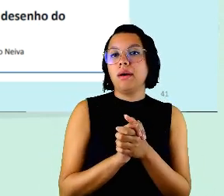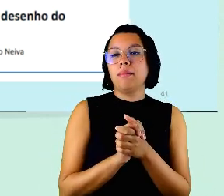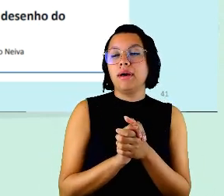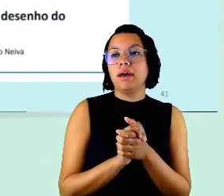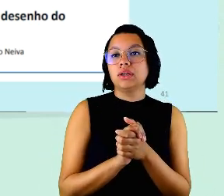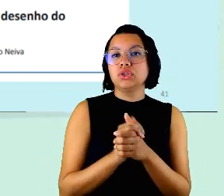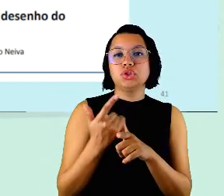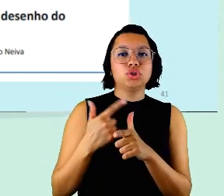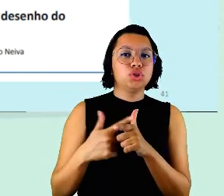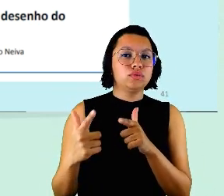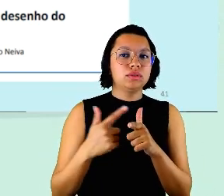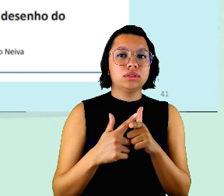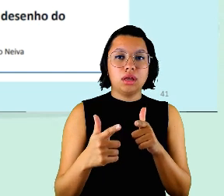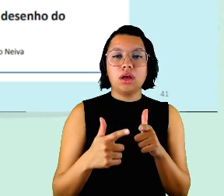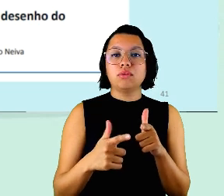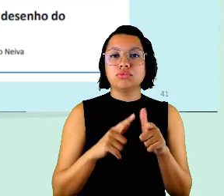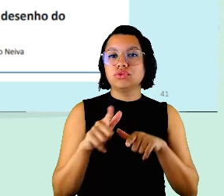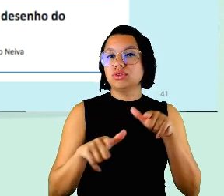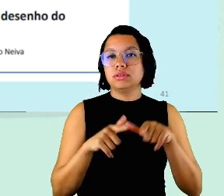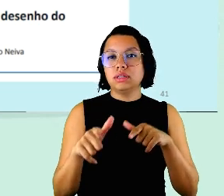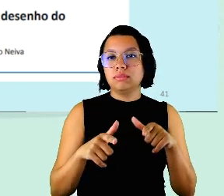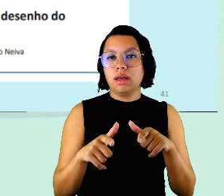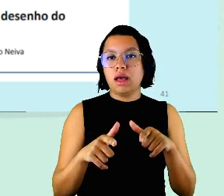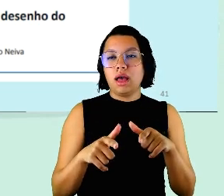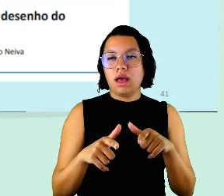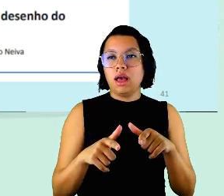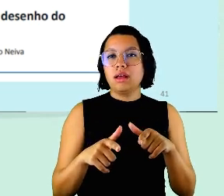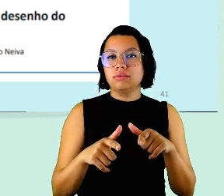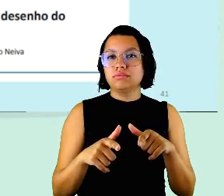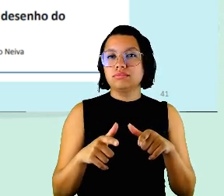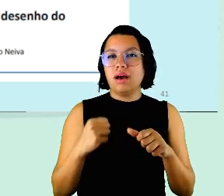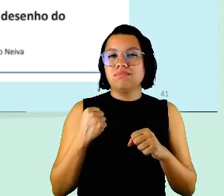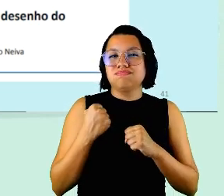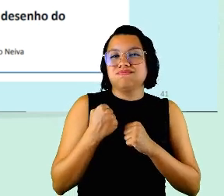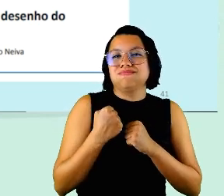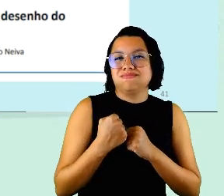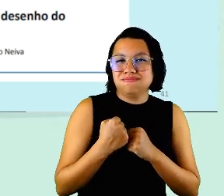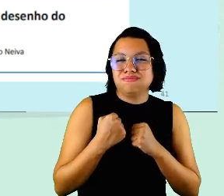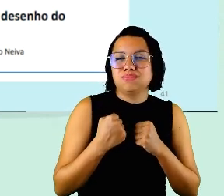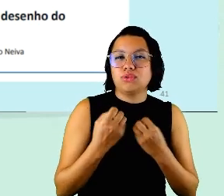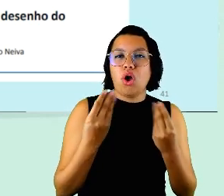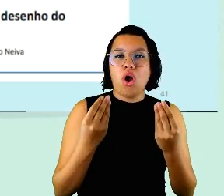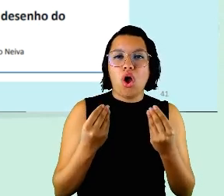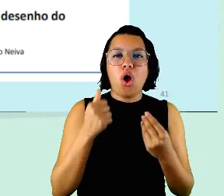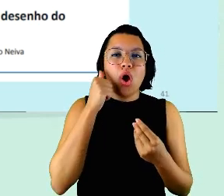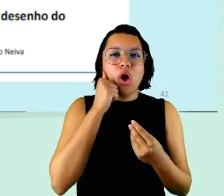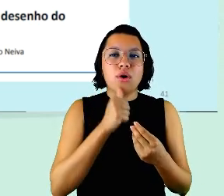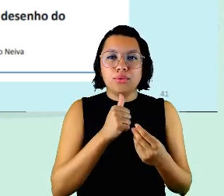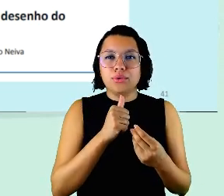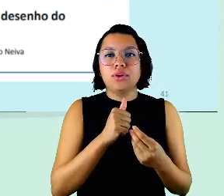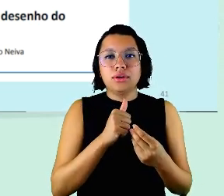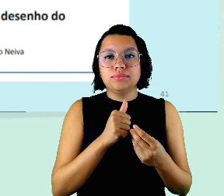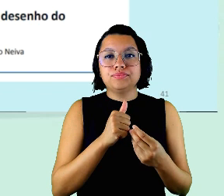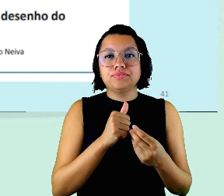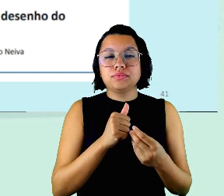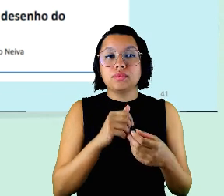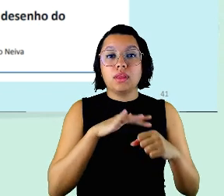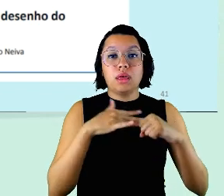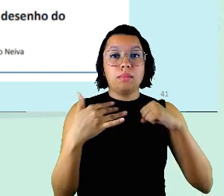de tarefas no casamento a questão da sobrecarga feminina isso aí a pandemia também trouxe maior evidência